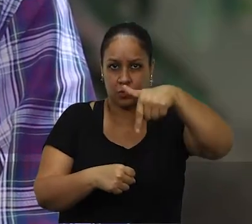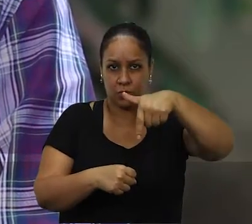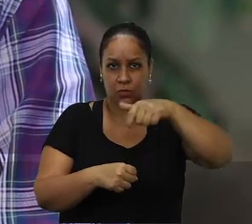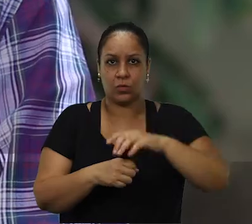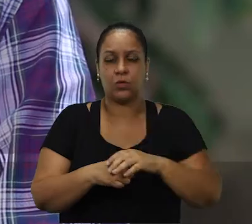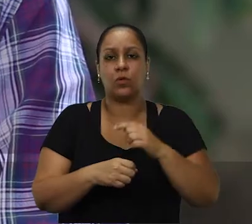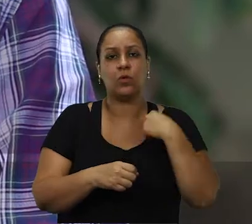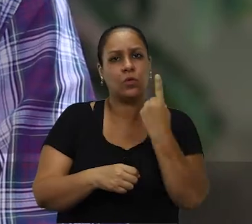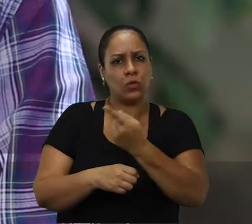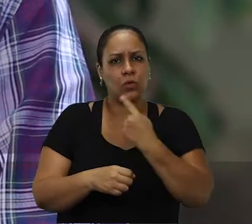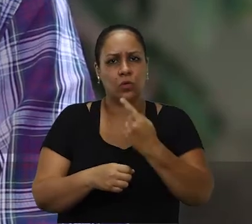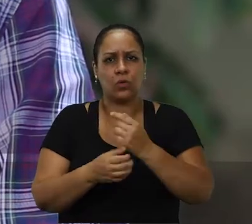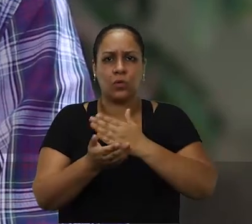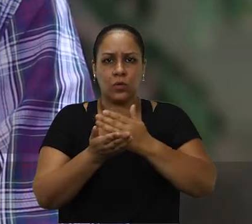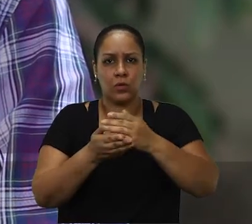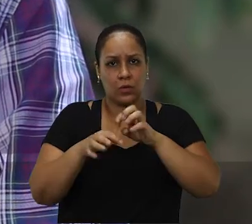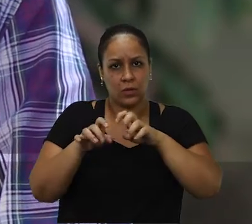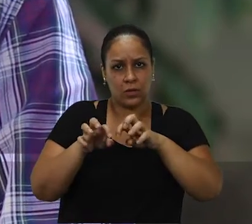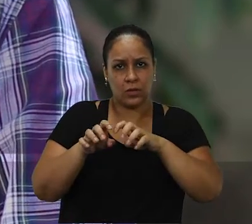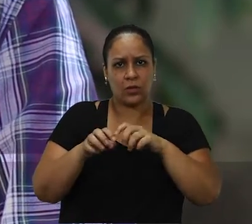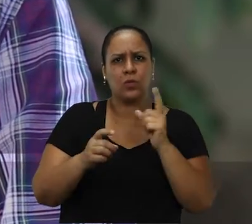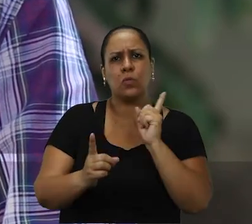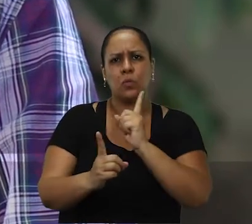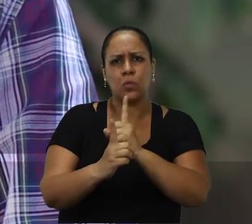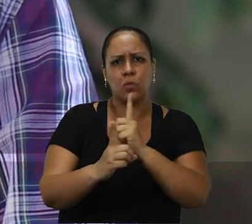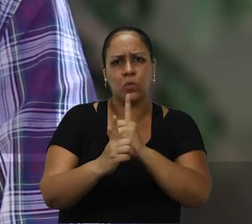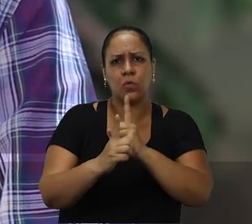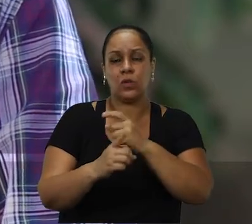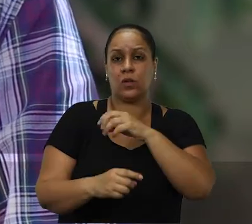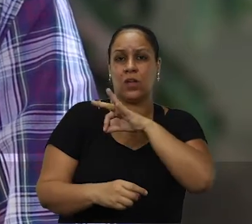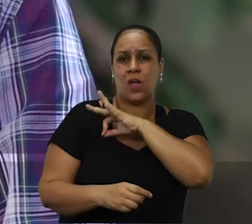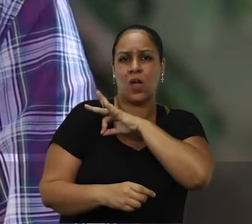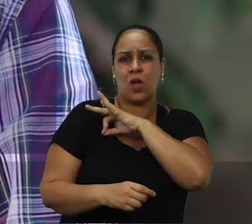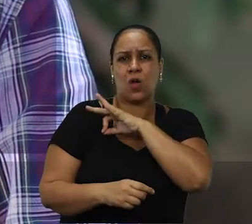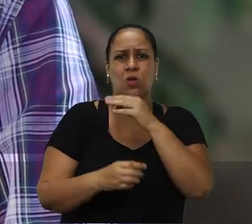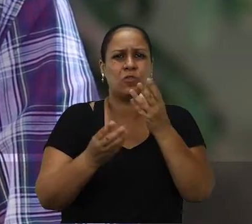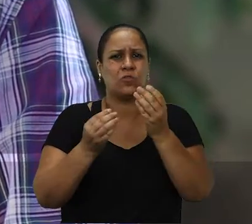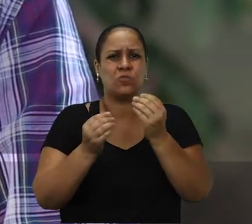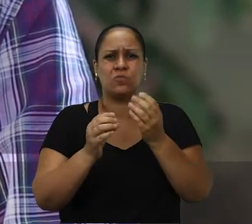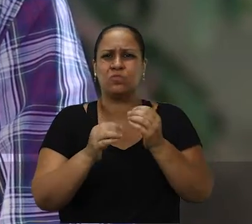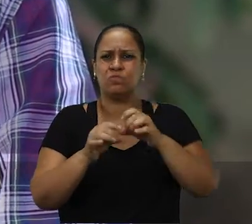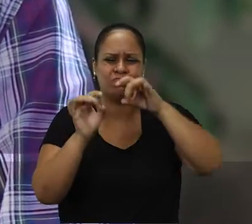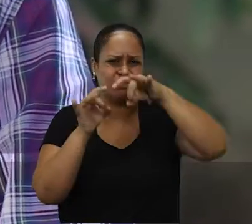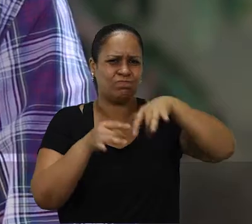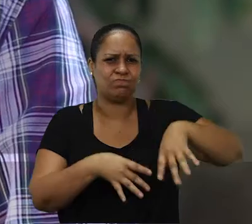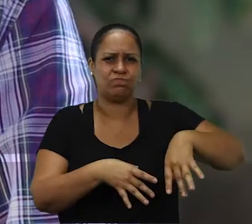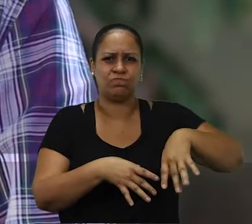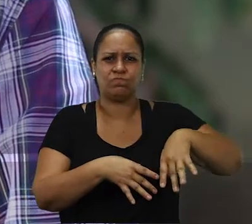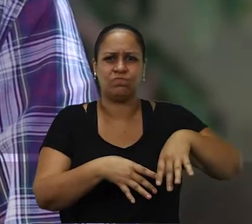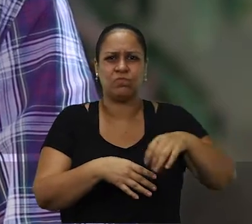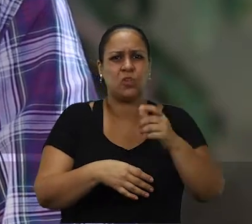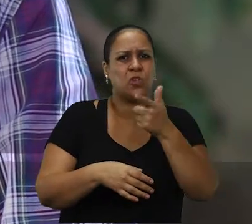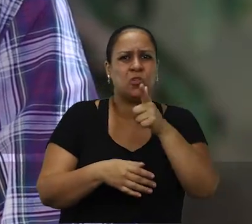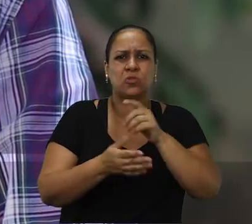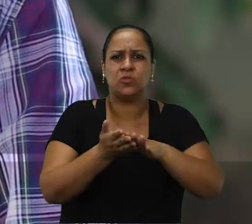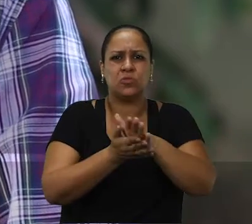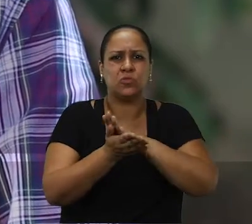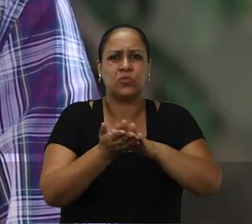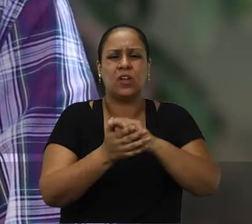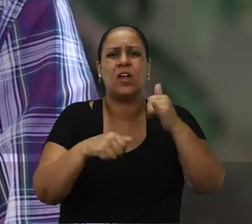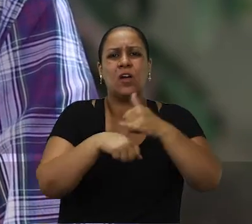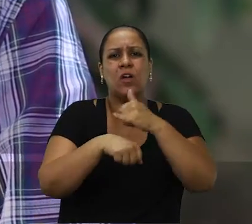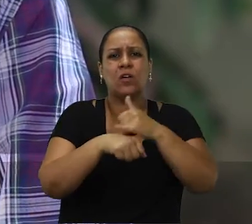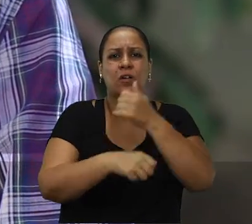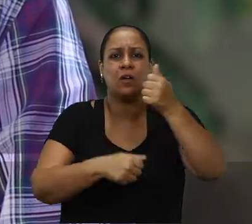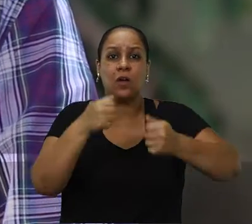quando nós assumimos a Secretaria, nós encontramos a Guarda totalmente destruída, desaparelhada, faltavam